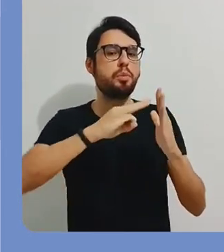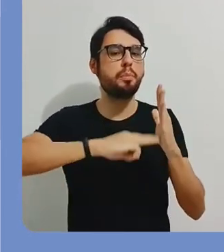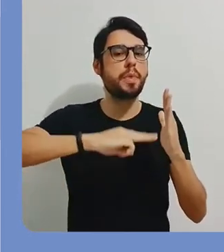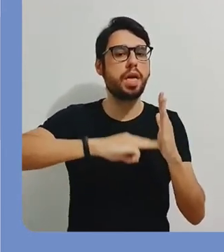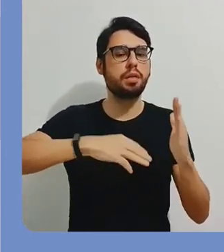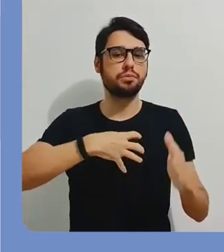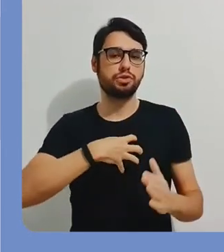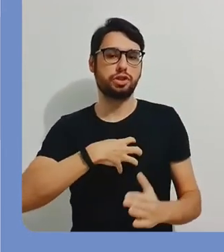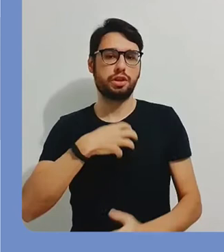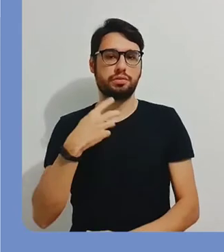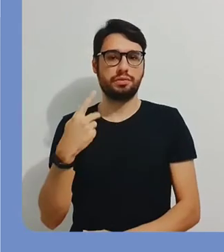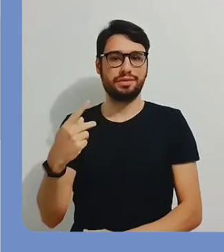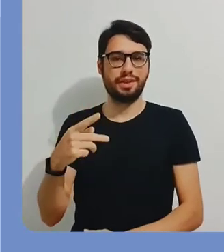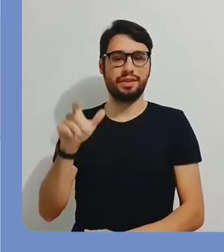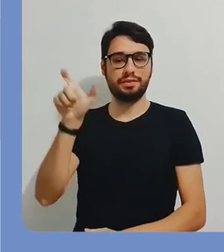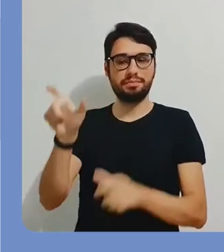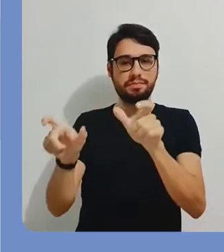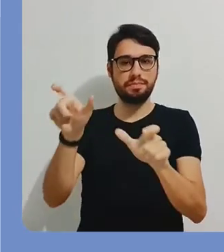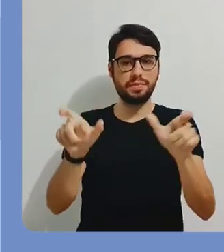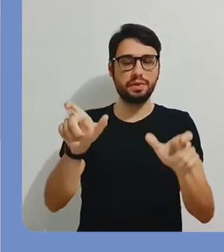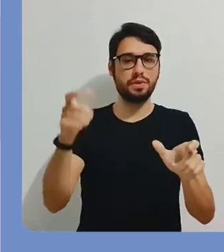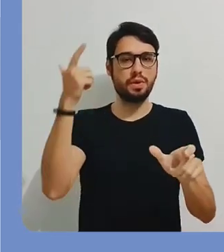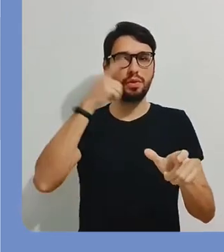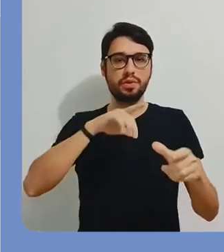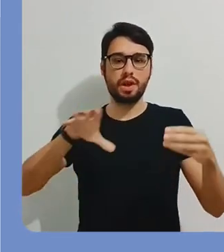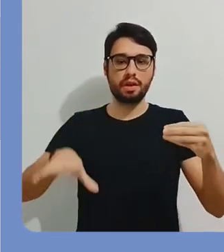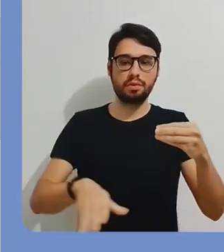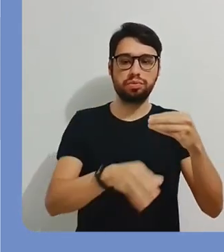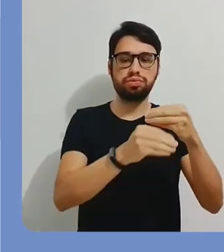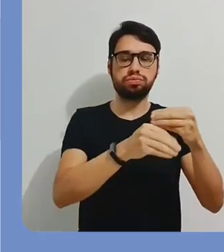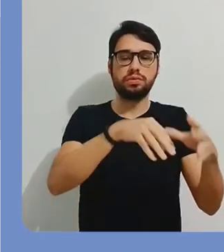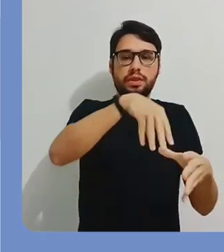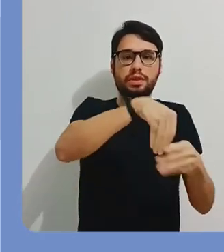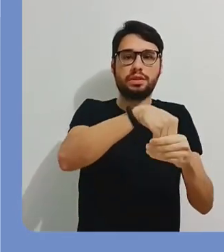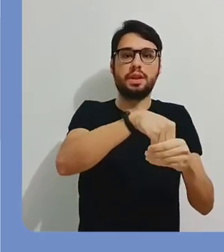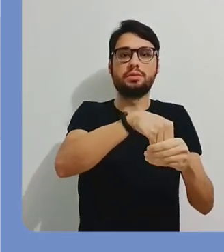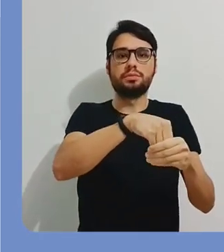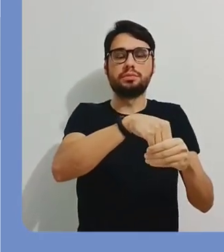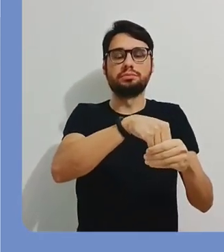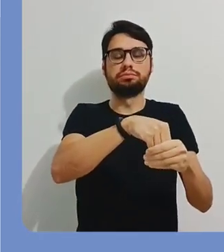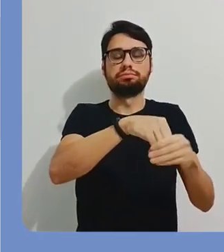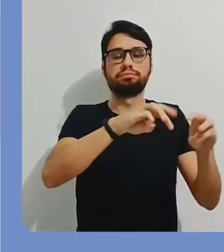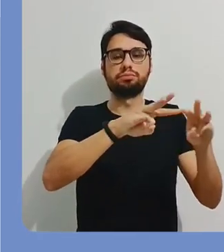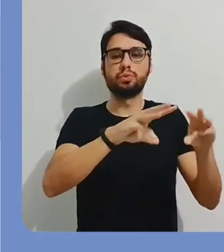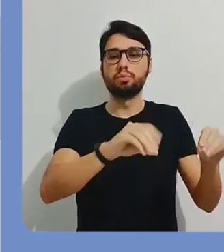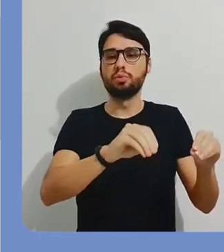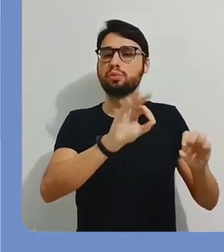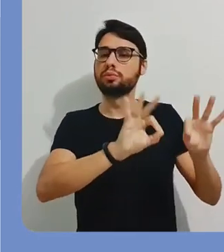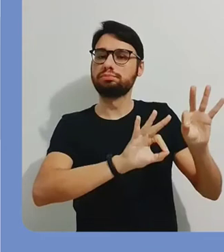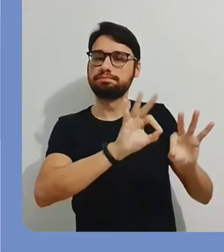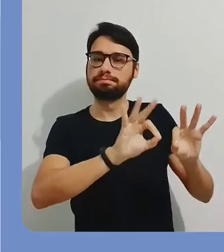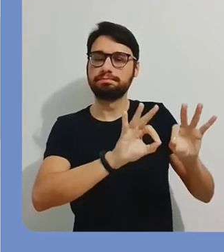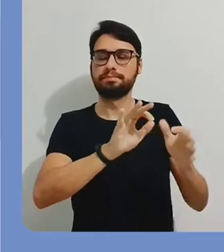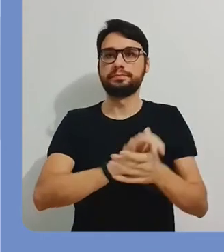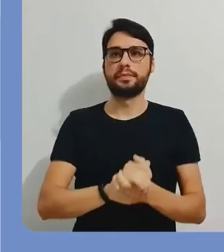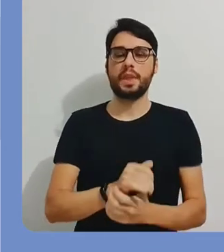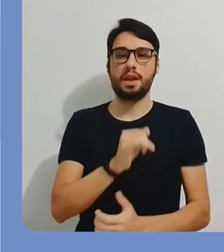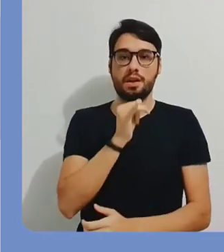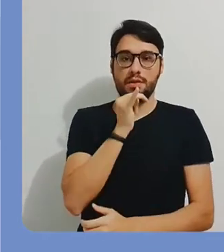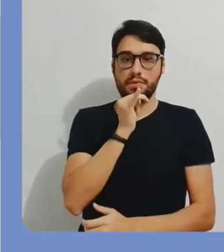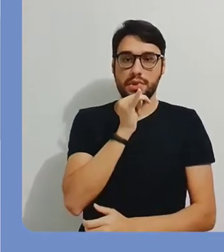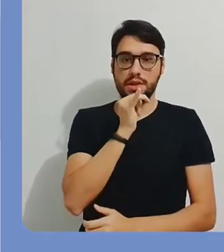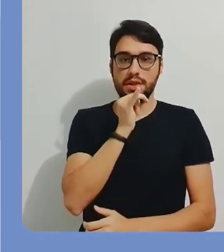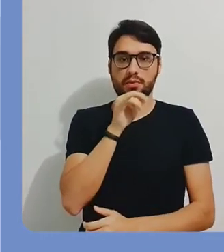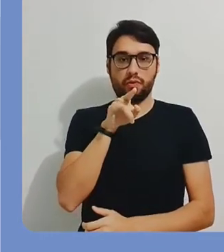inscritos, ou seja, qual que é a forma que os seus usuários, os seus participantes serão linkados dentro desse espaço